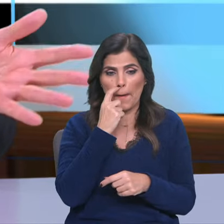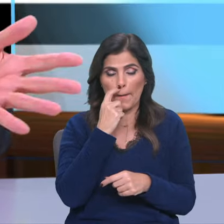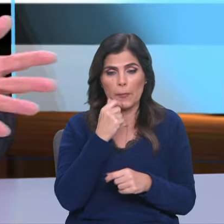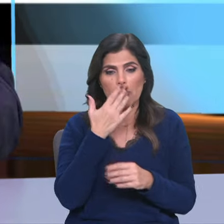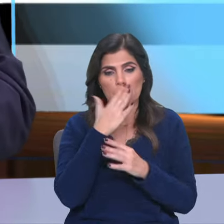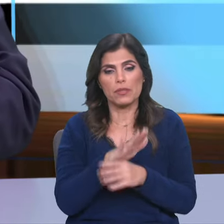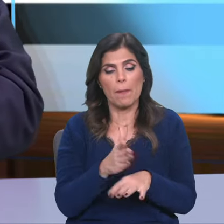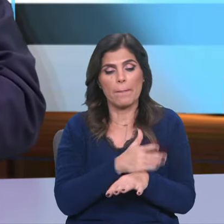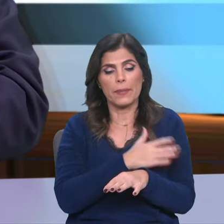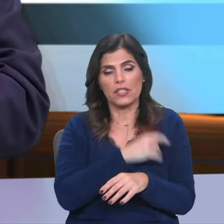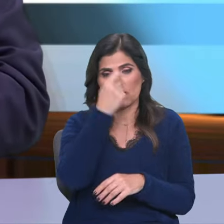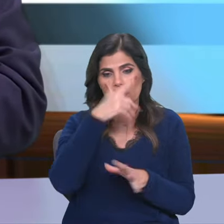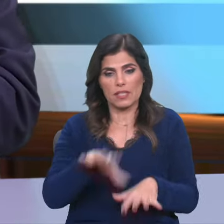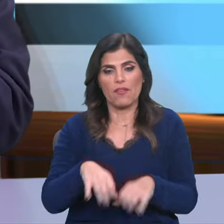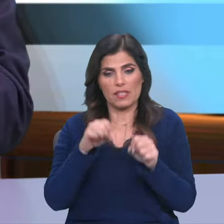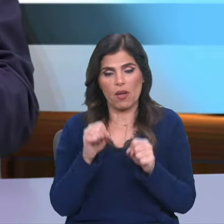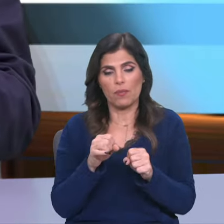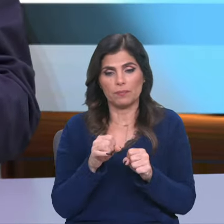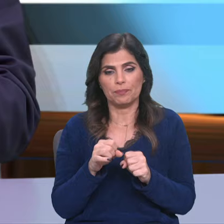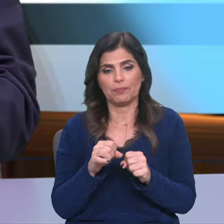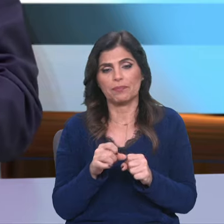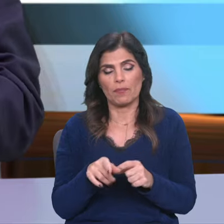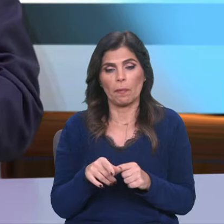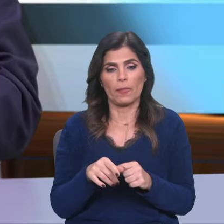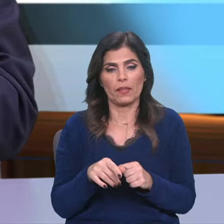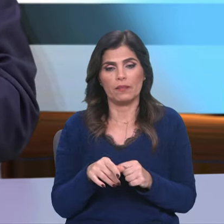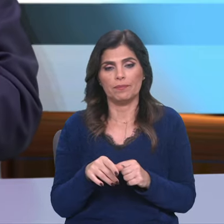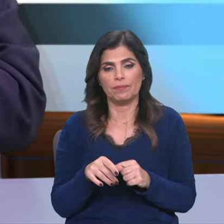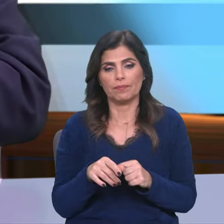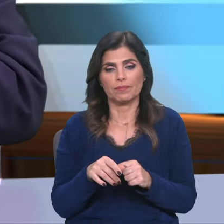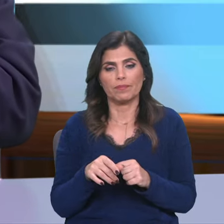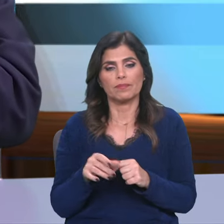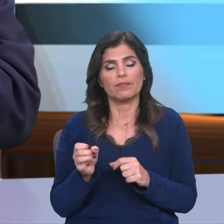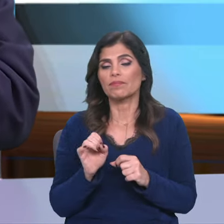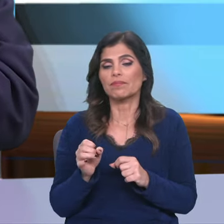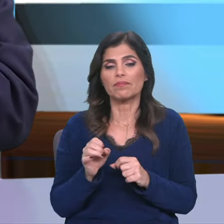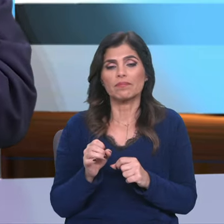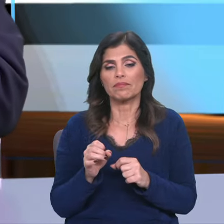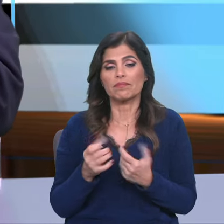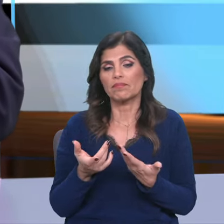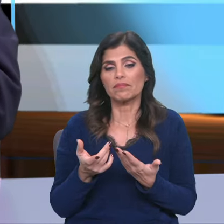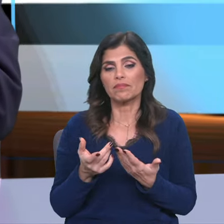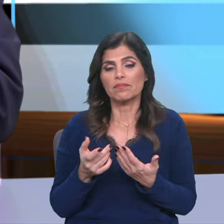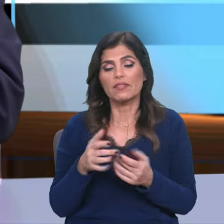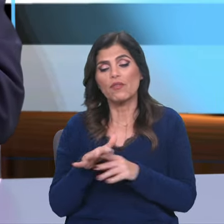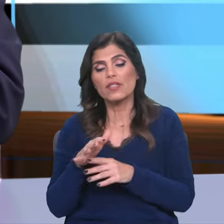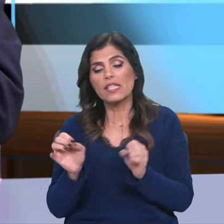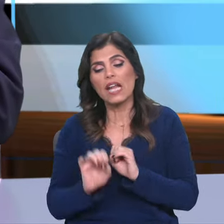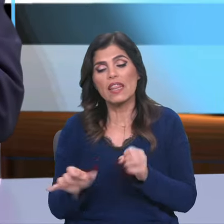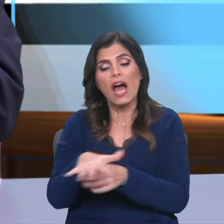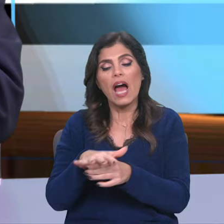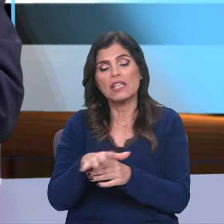a pré-história da salvação, digamos assim, não enfrange nada do domínio da ciência, porque